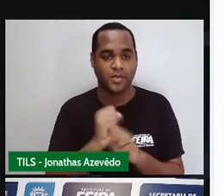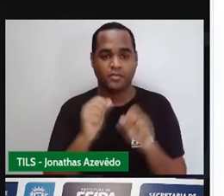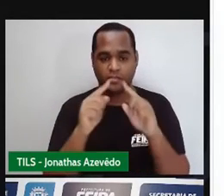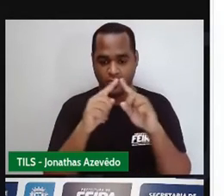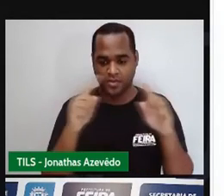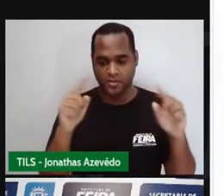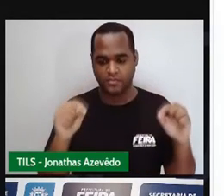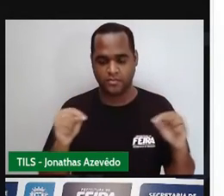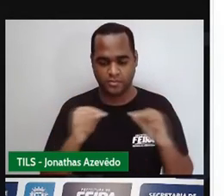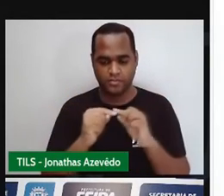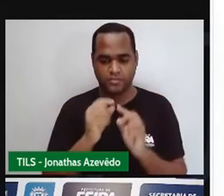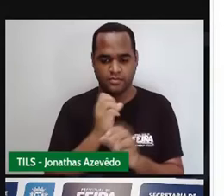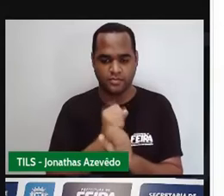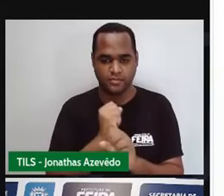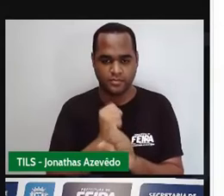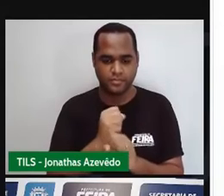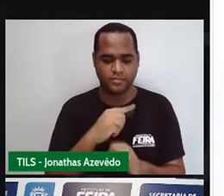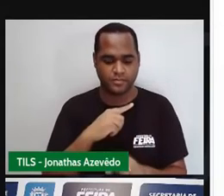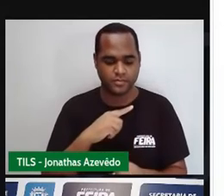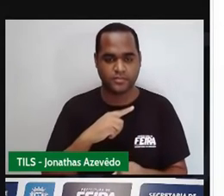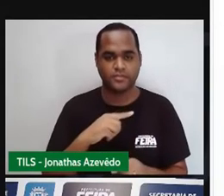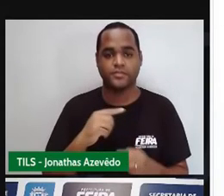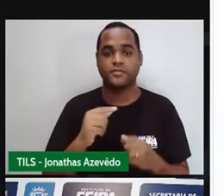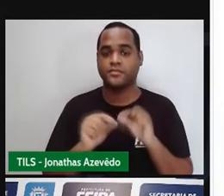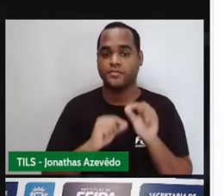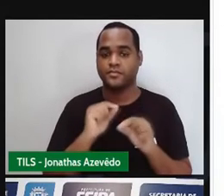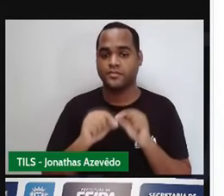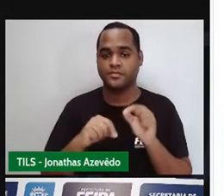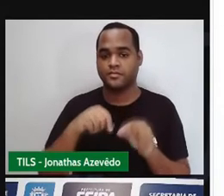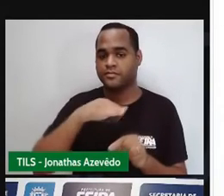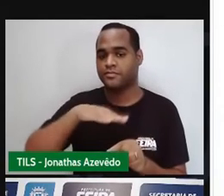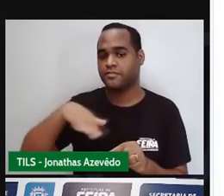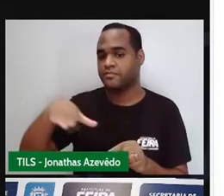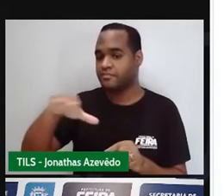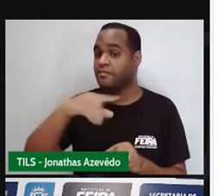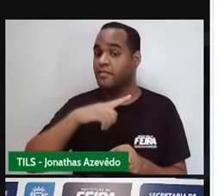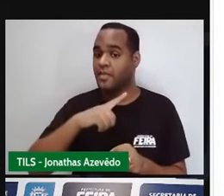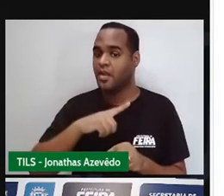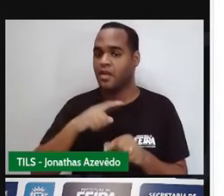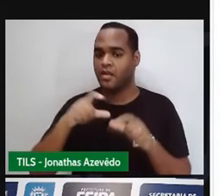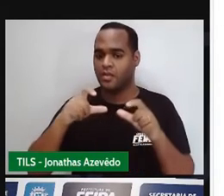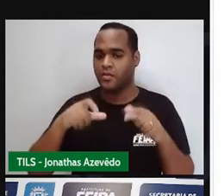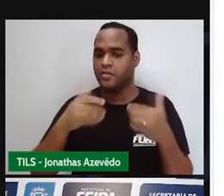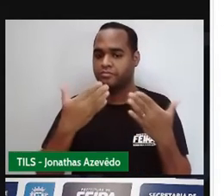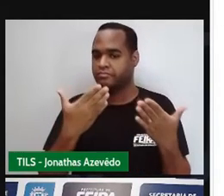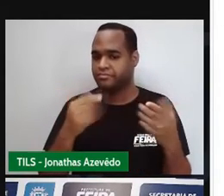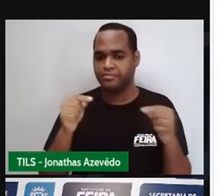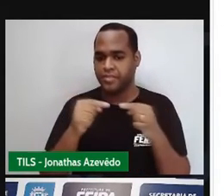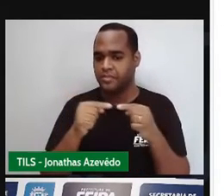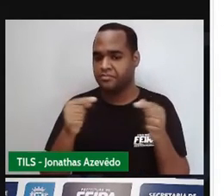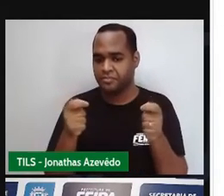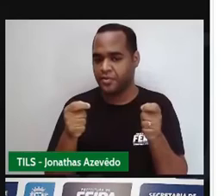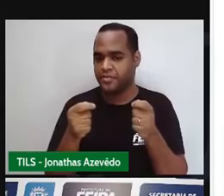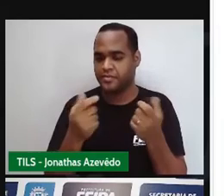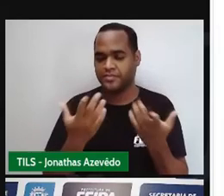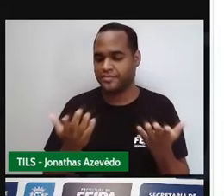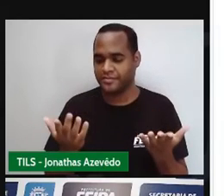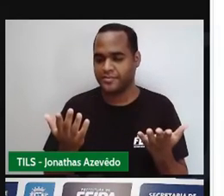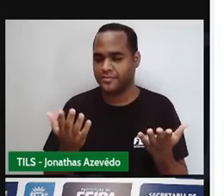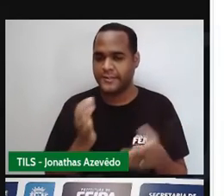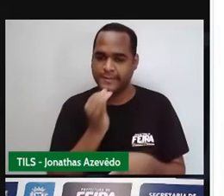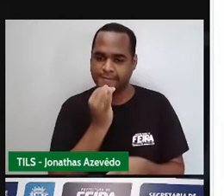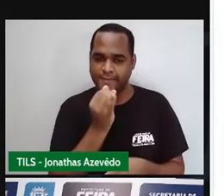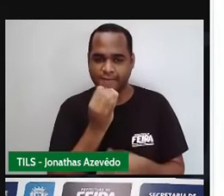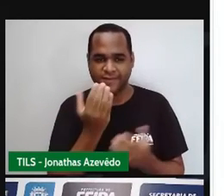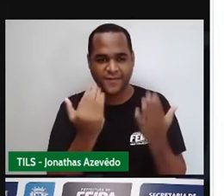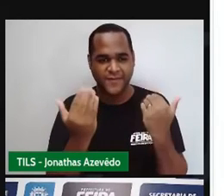aliás, de um triângulo, né? Seja ele qual tipo de triângulo for. Tá bom? Então, vamos